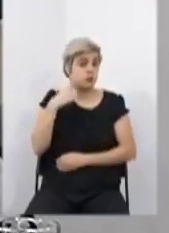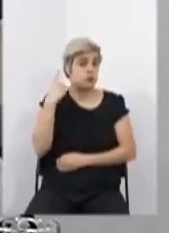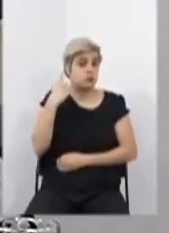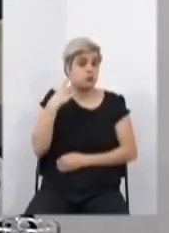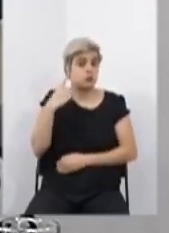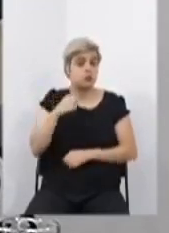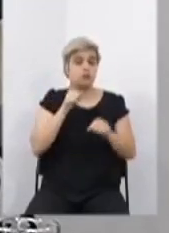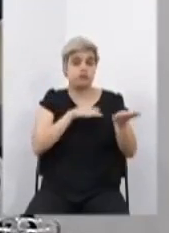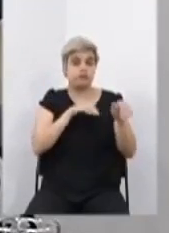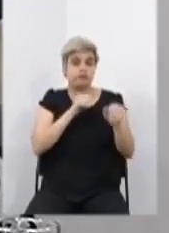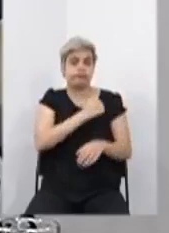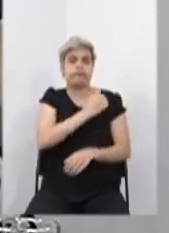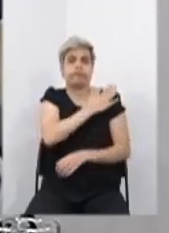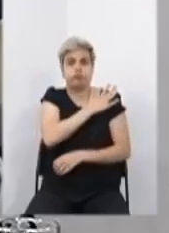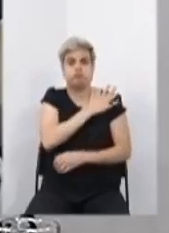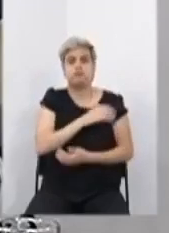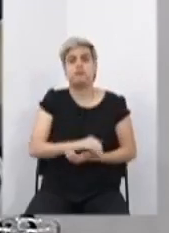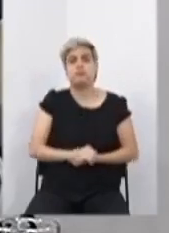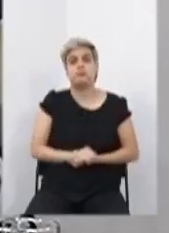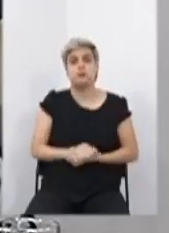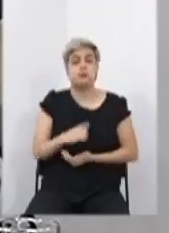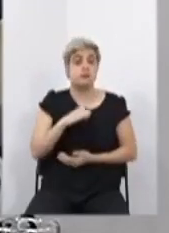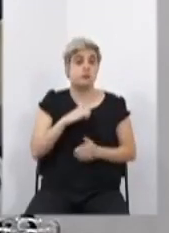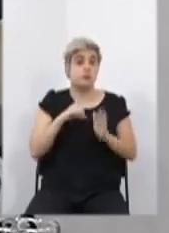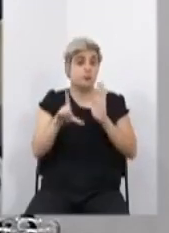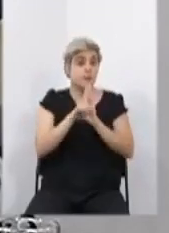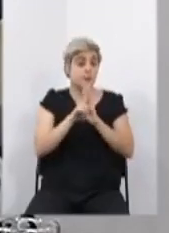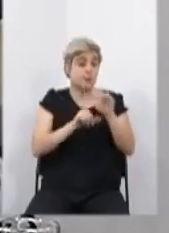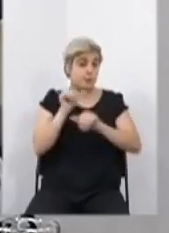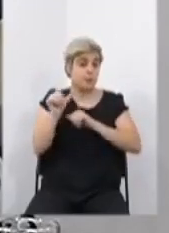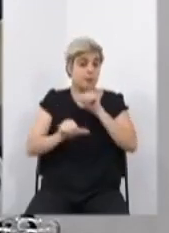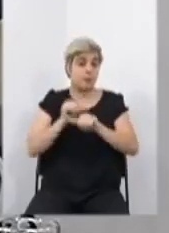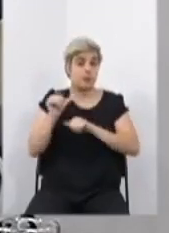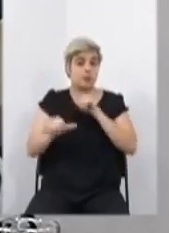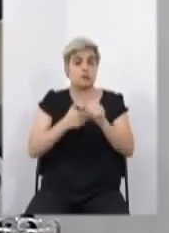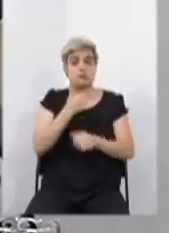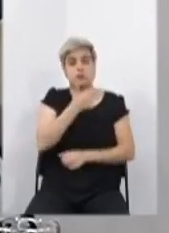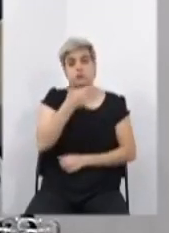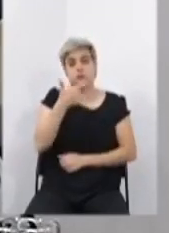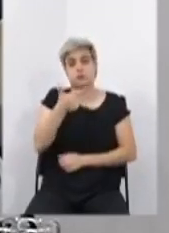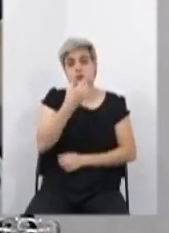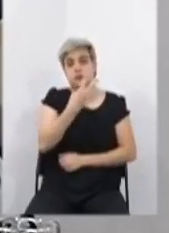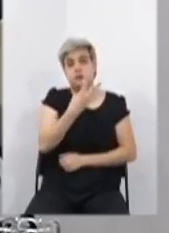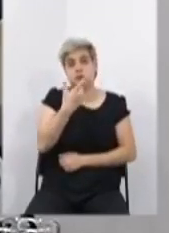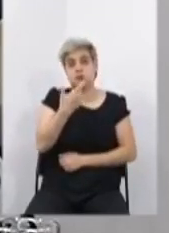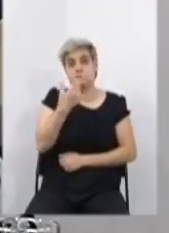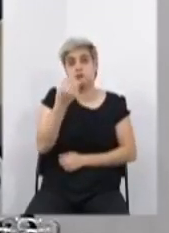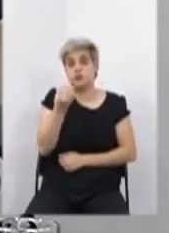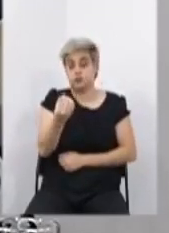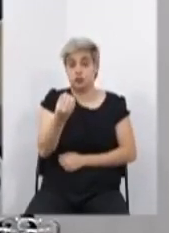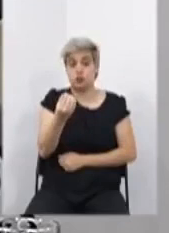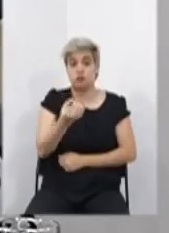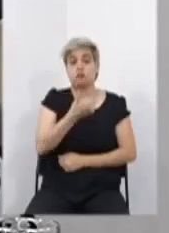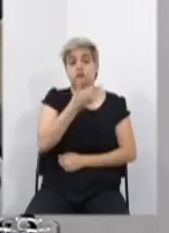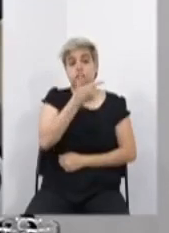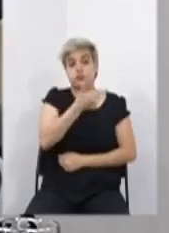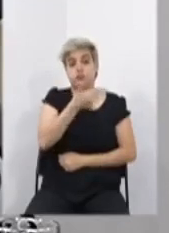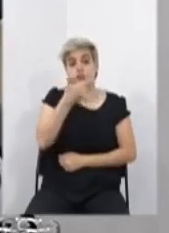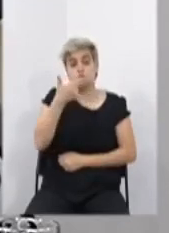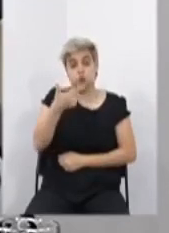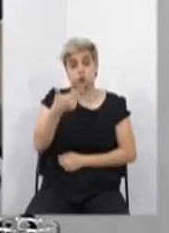Rodrigues. Altera a lei 22.320, de 28 de outubro de 2016,